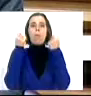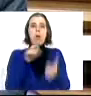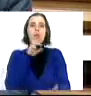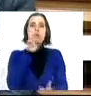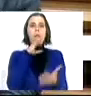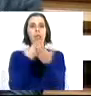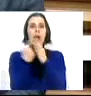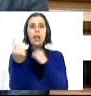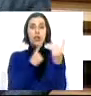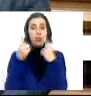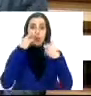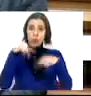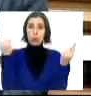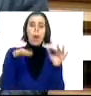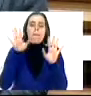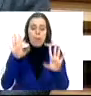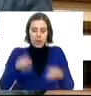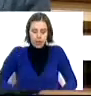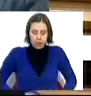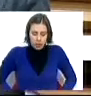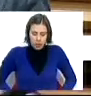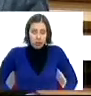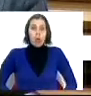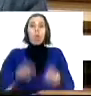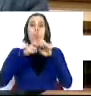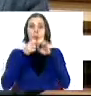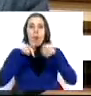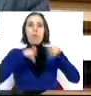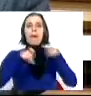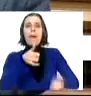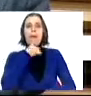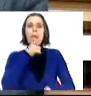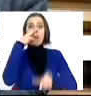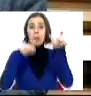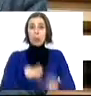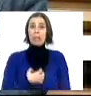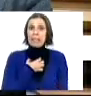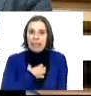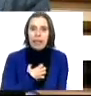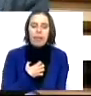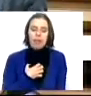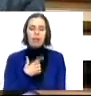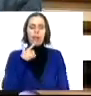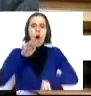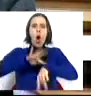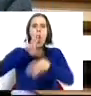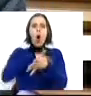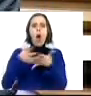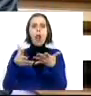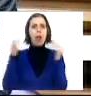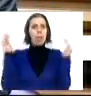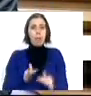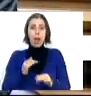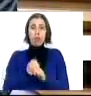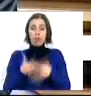de transportes públicos. Mas para além destes problemas de mobilidade com que as populações se confrontam e para além do reduzido horário de funcionamento,